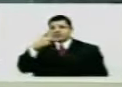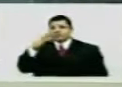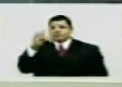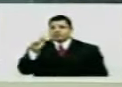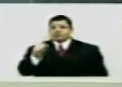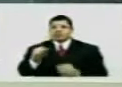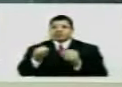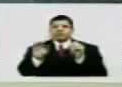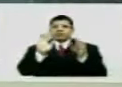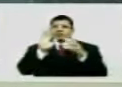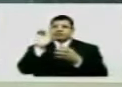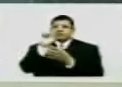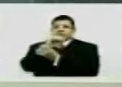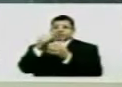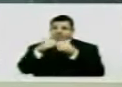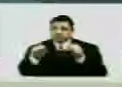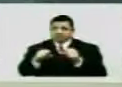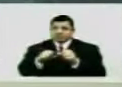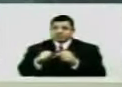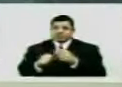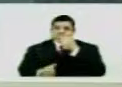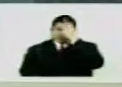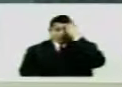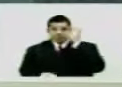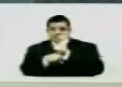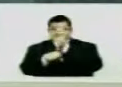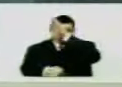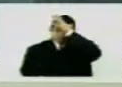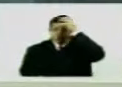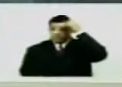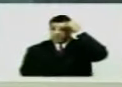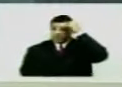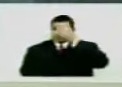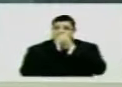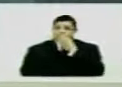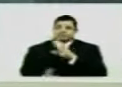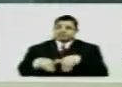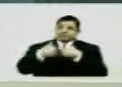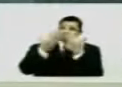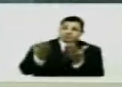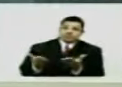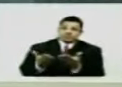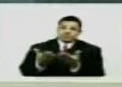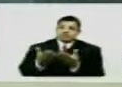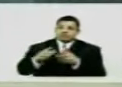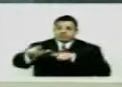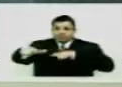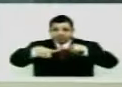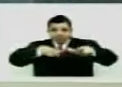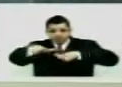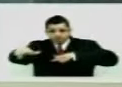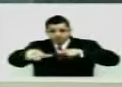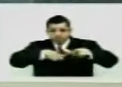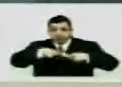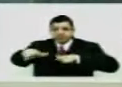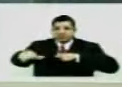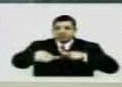Estará a dever Ao povo do Estado do Amazonas Quais são as ações